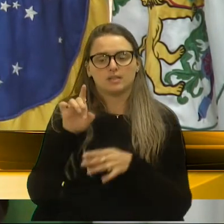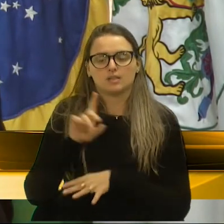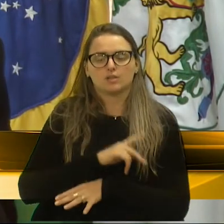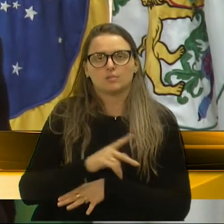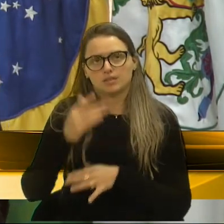Muito obrigado. tchau, tchau.